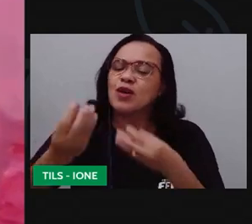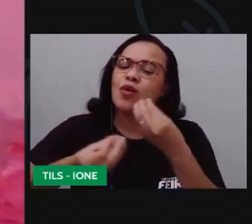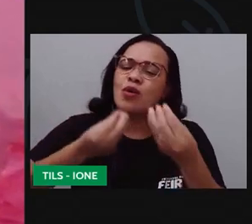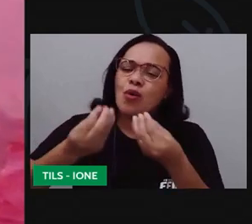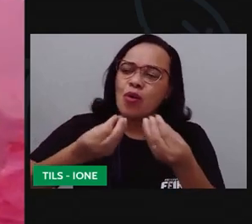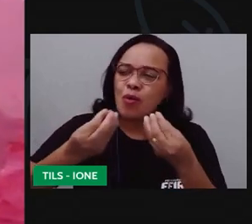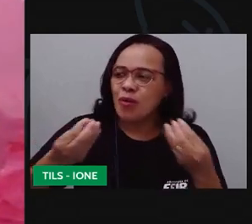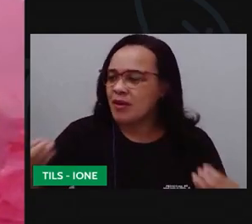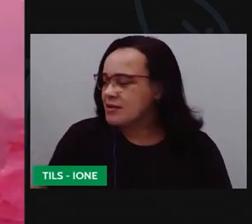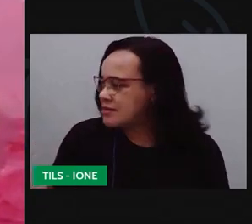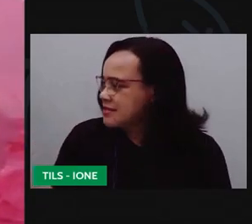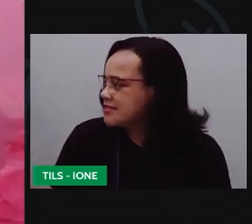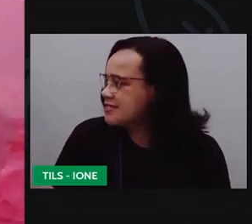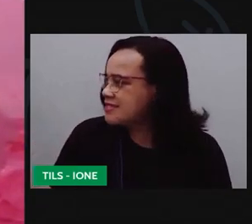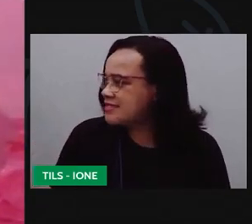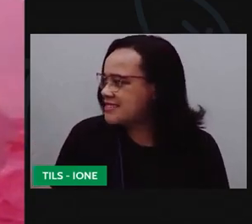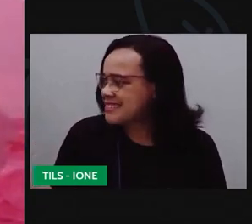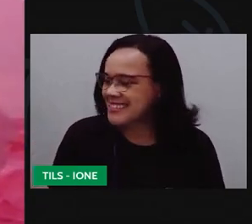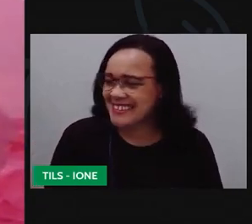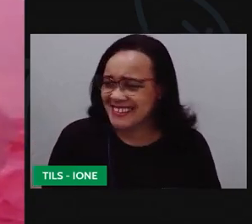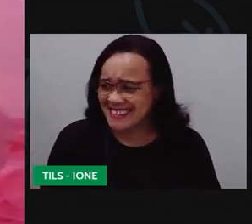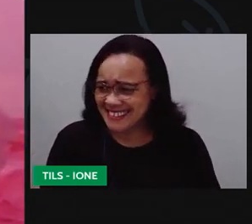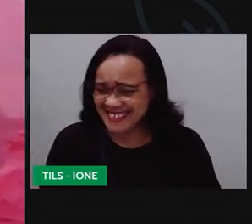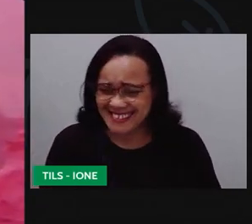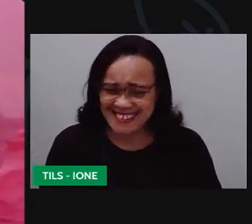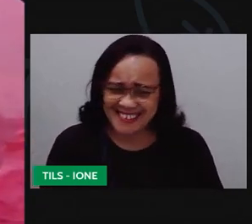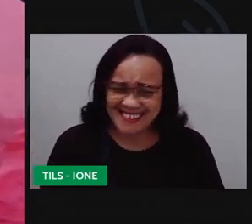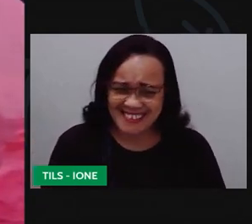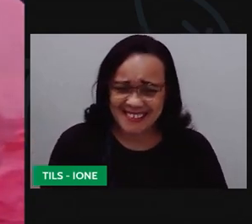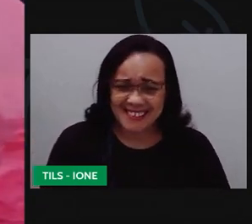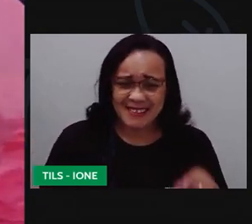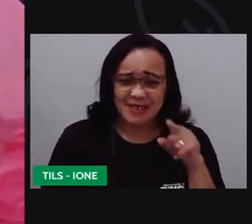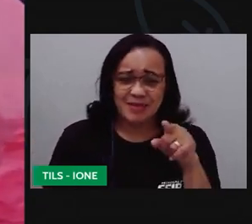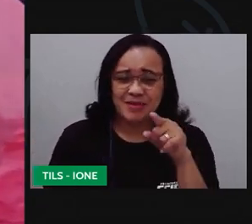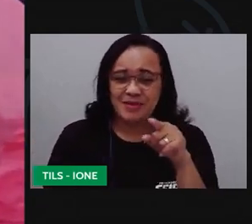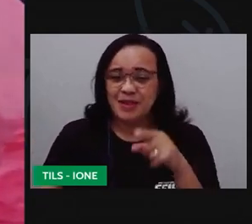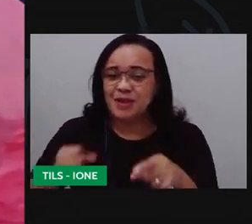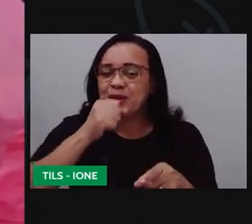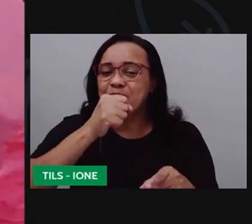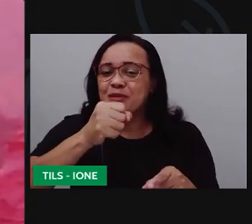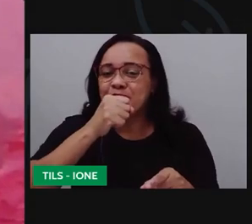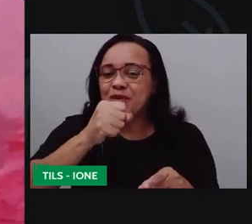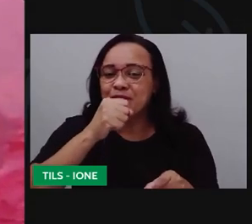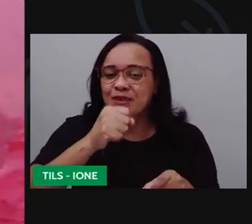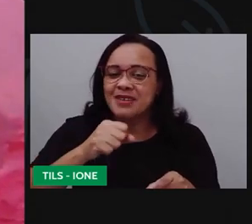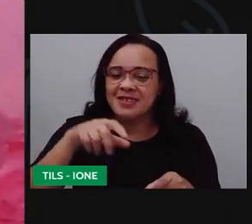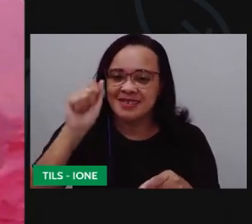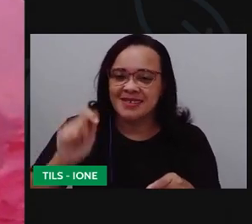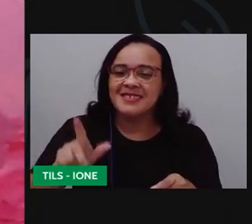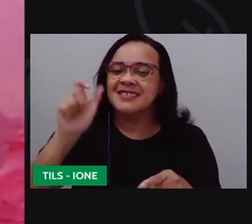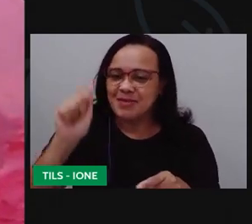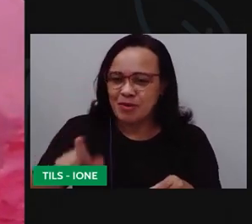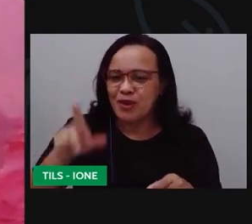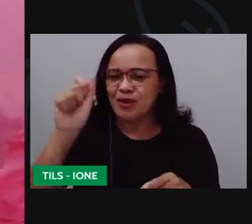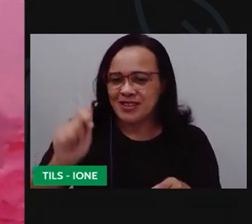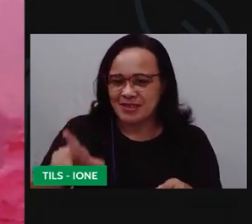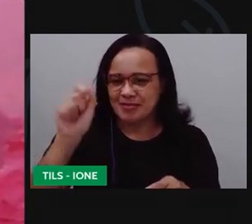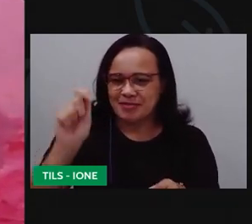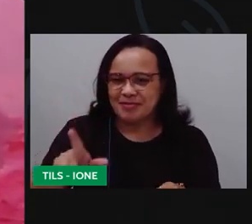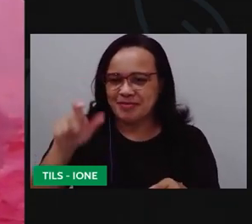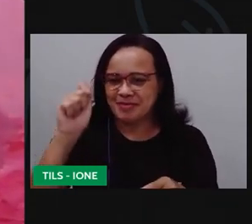aqui que é aqui os estúdios Globo a prova é fazer o microfone o microfone vai ser azul e vai ficar diferente pode ser?